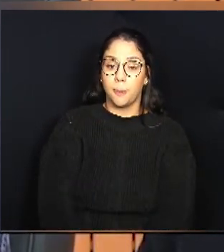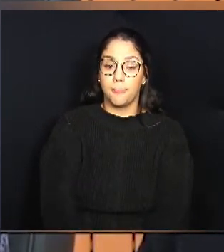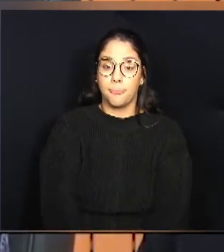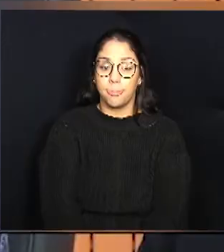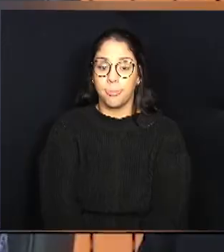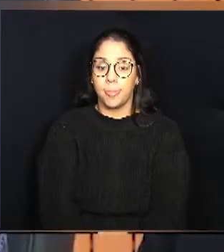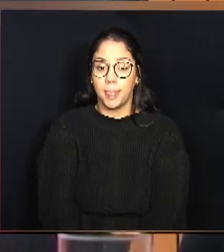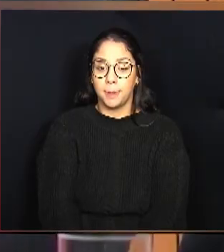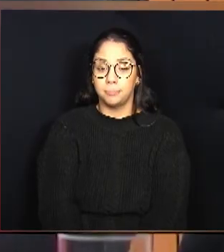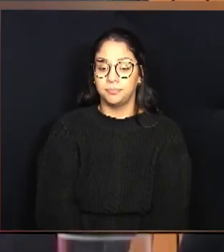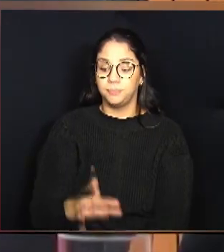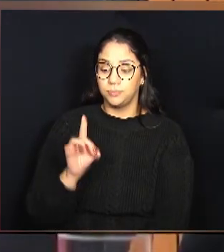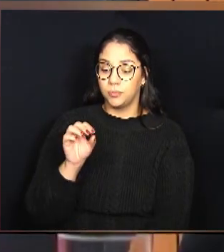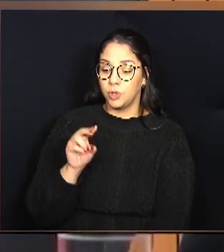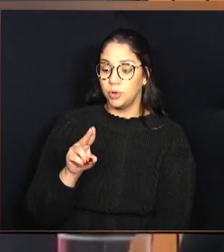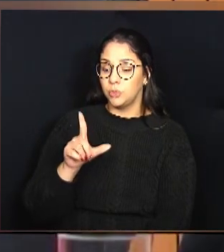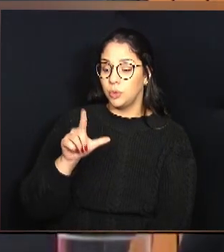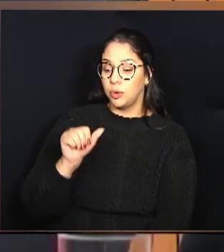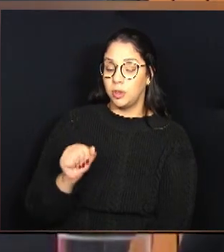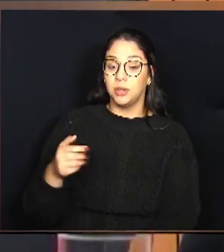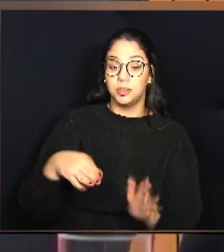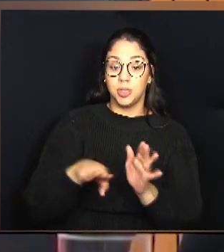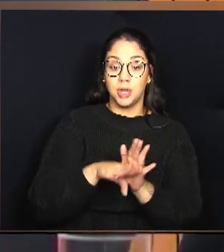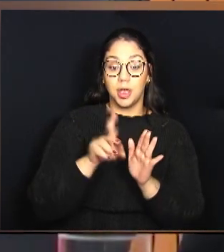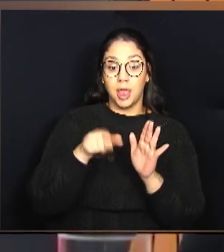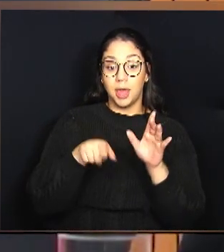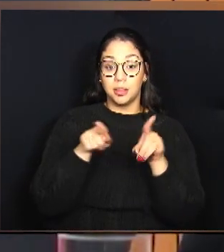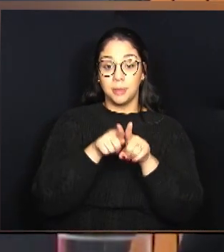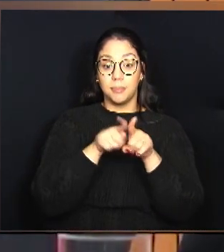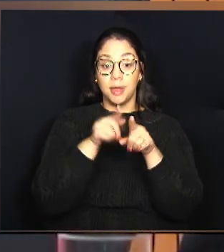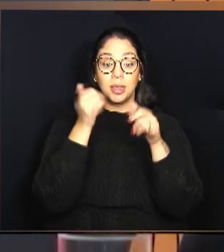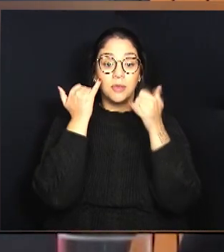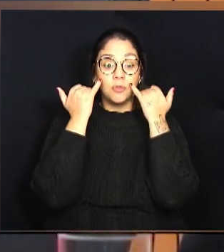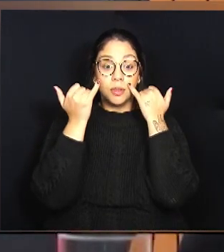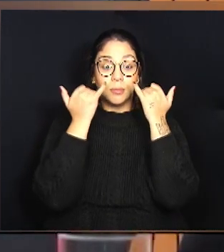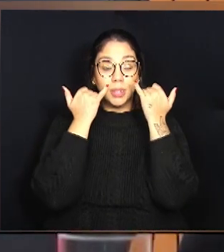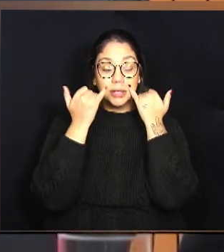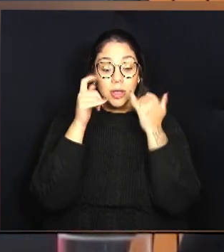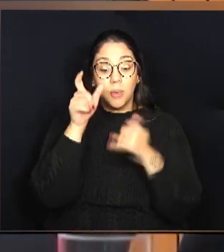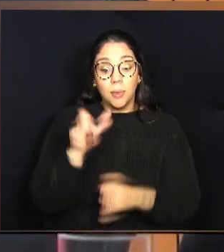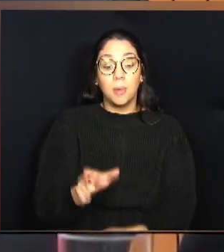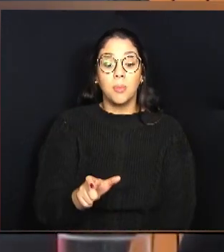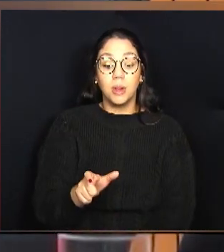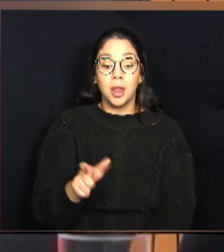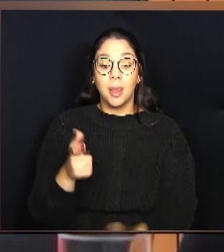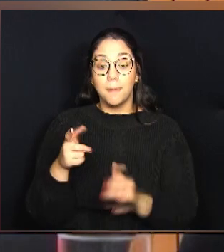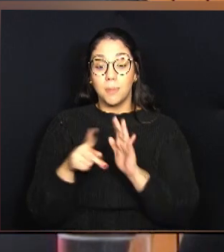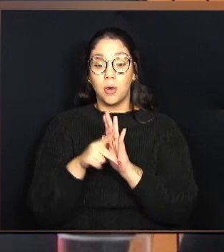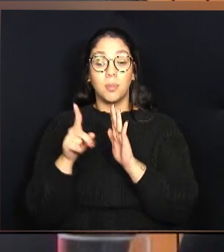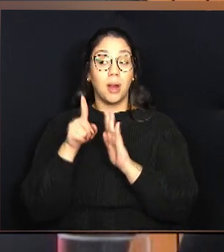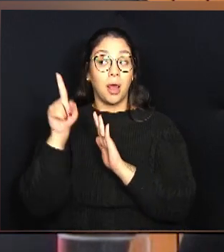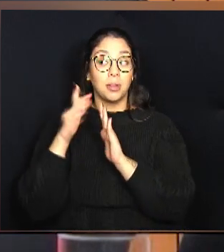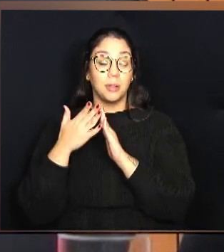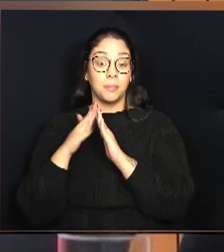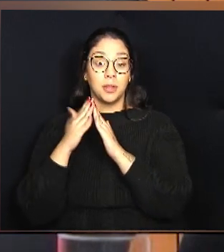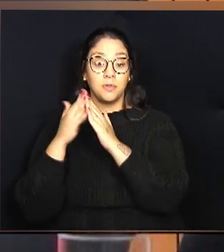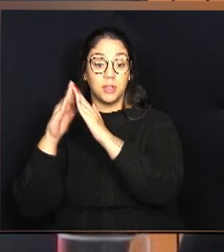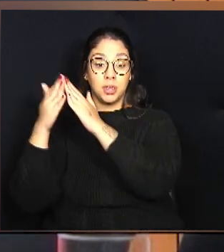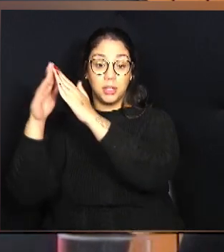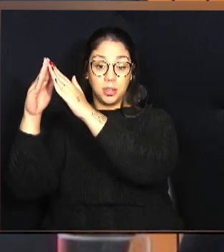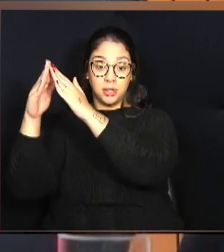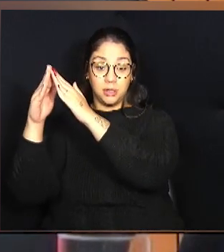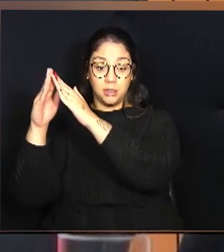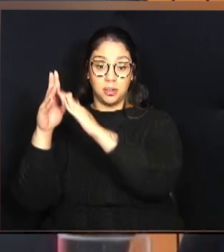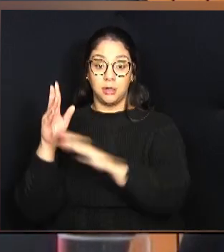parte emocional. Quando uma doula chega, é que a doula também é informação. Então, lá para a mulher da